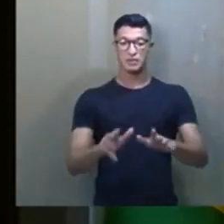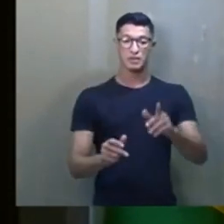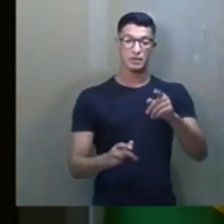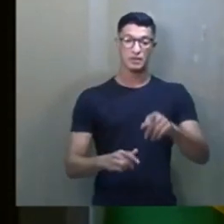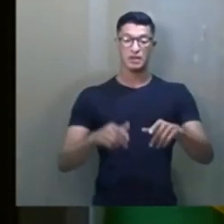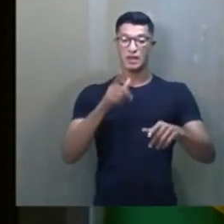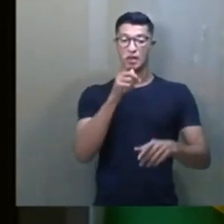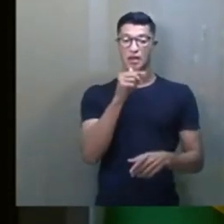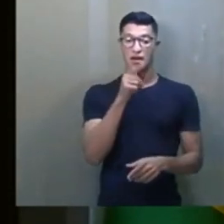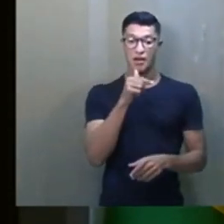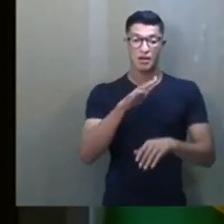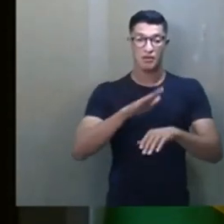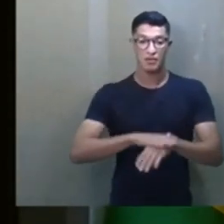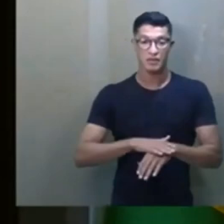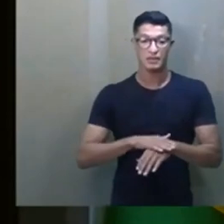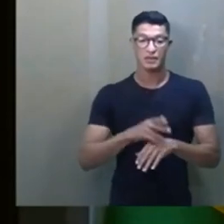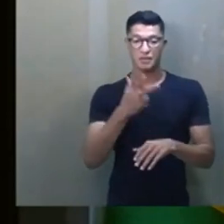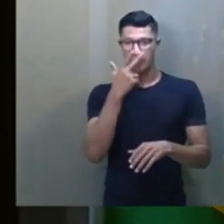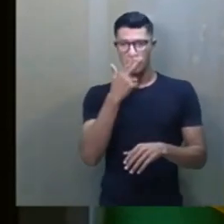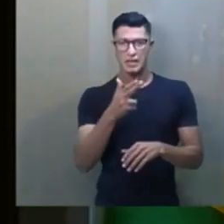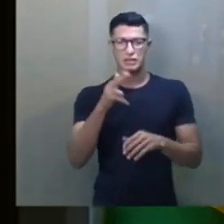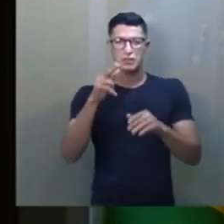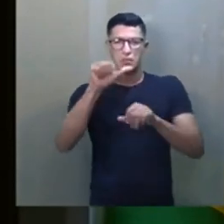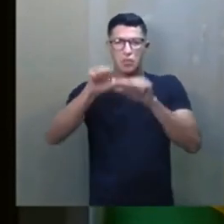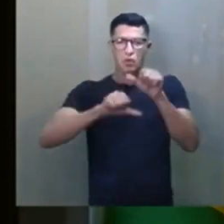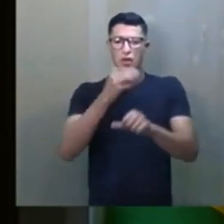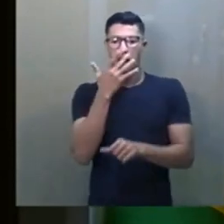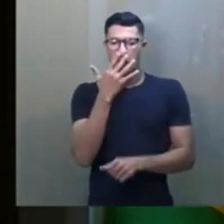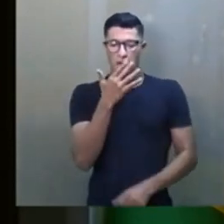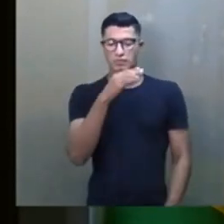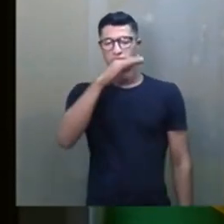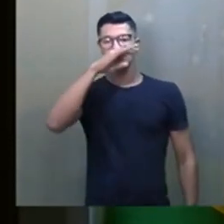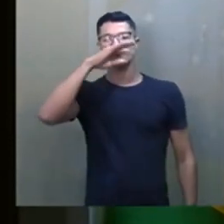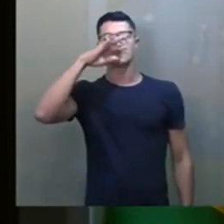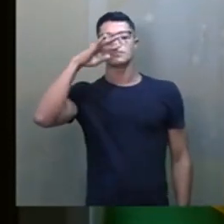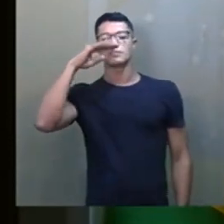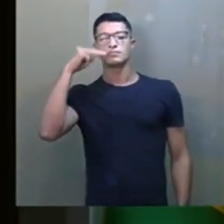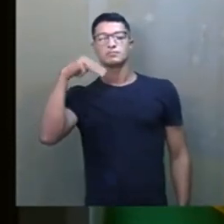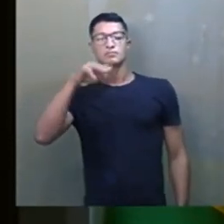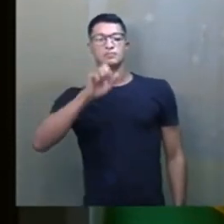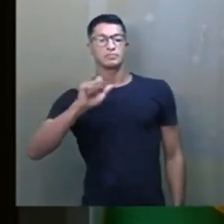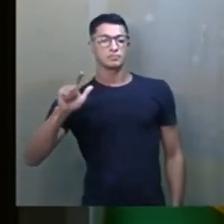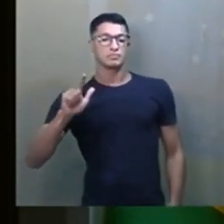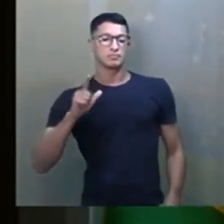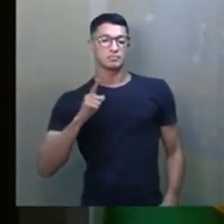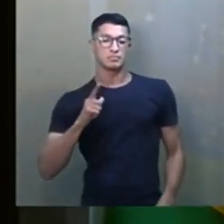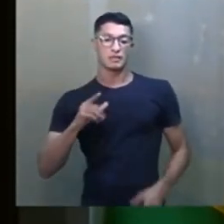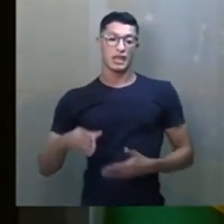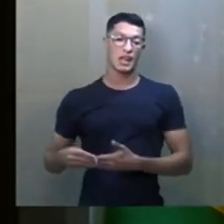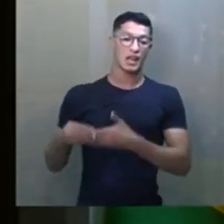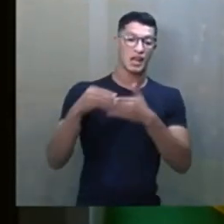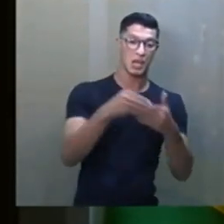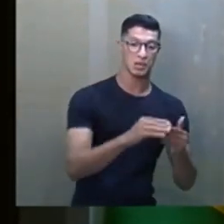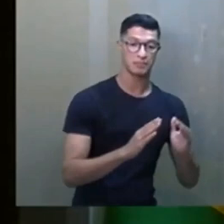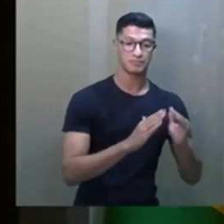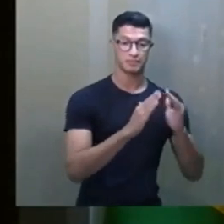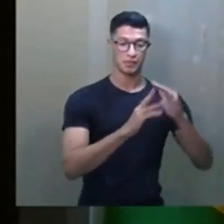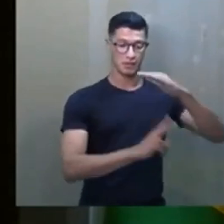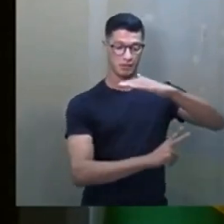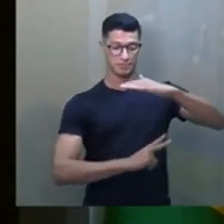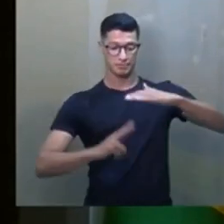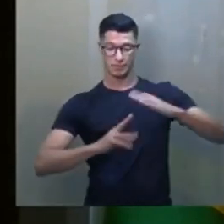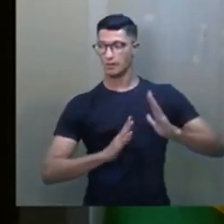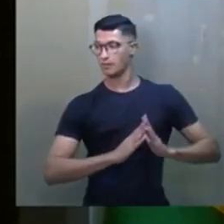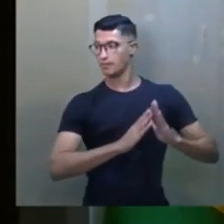E aquelas águas ficavam leitosas, perfumadas. E ele leva, então, para os habitantes que ficavam lá